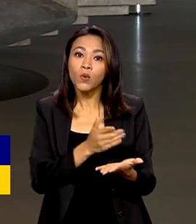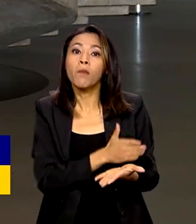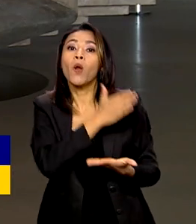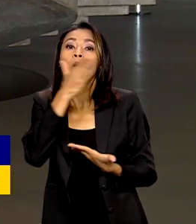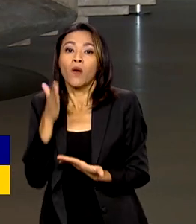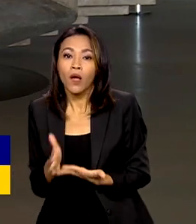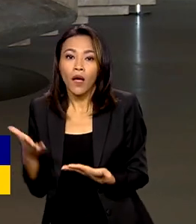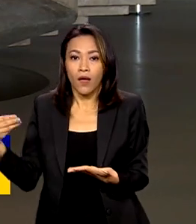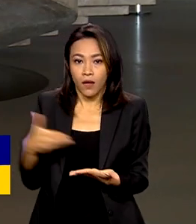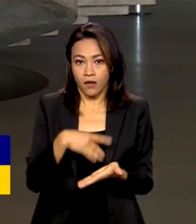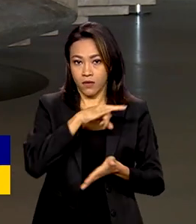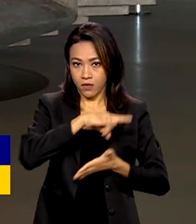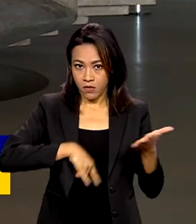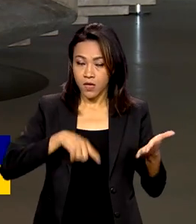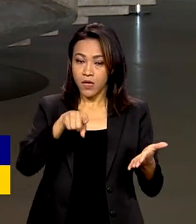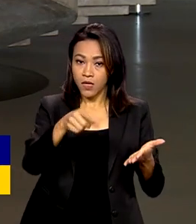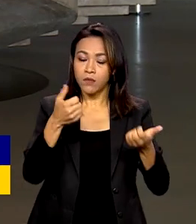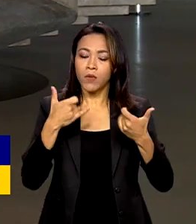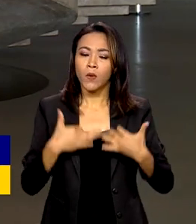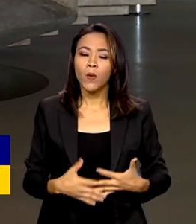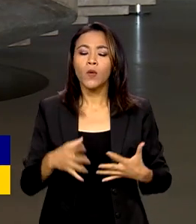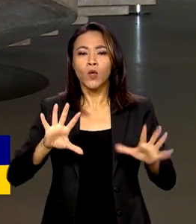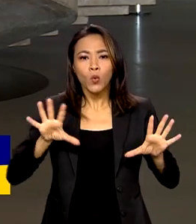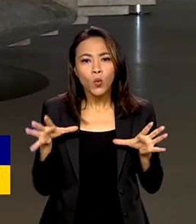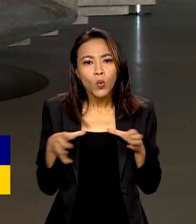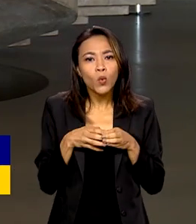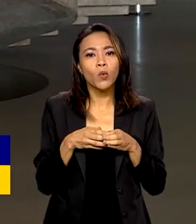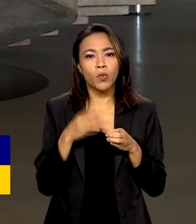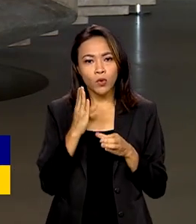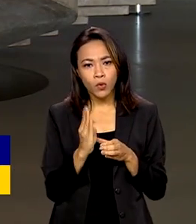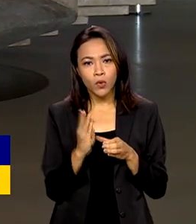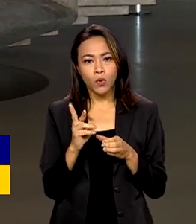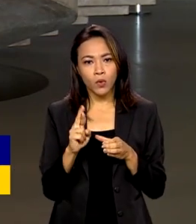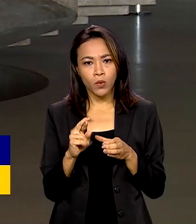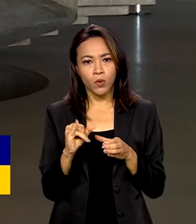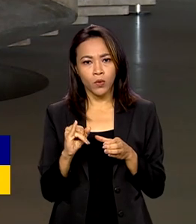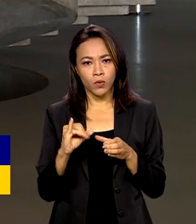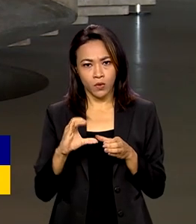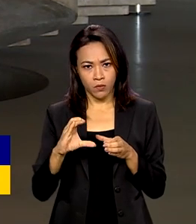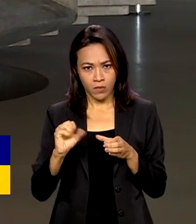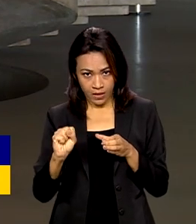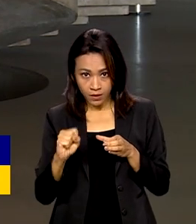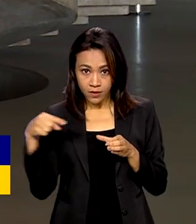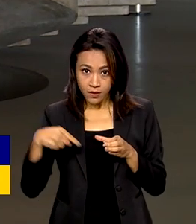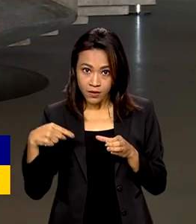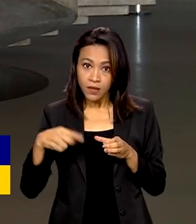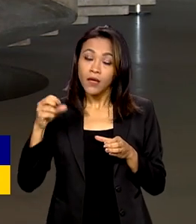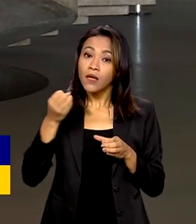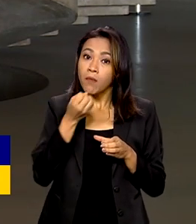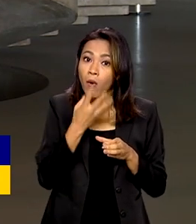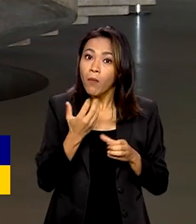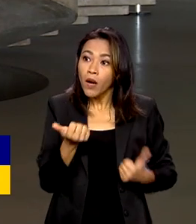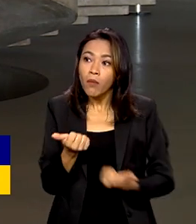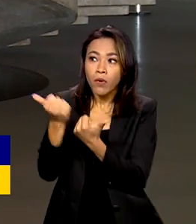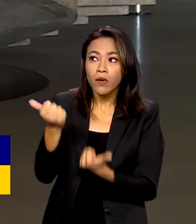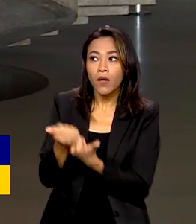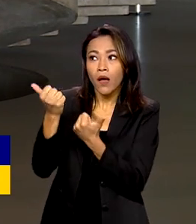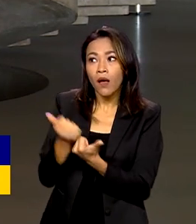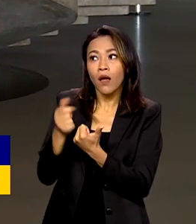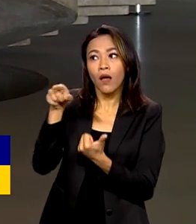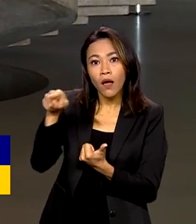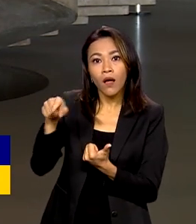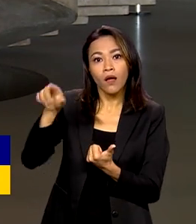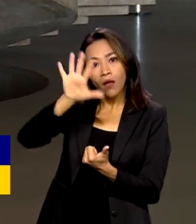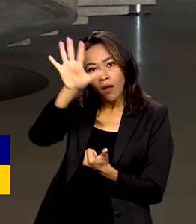defendeu que o Banco dos Países dos BRICS se consolide como alternativa de financiamento para a região e que